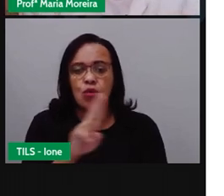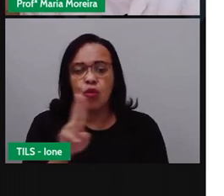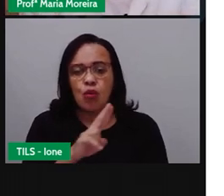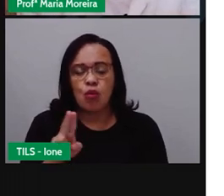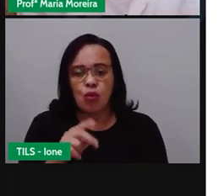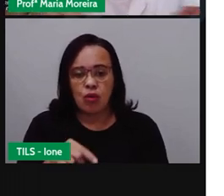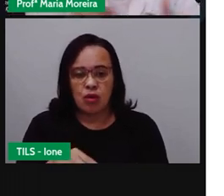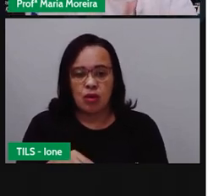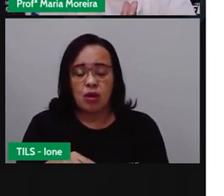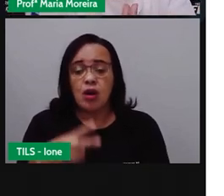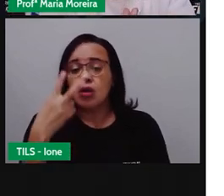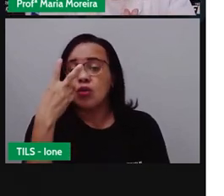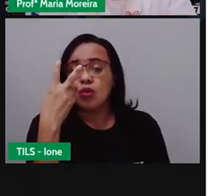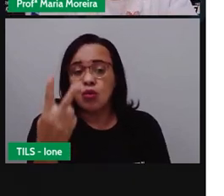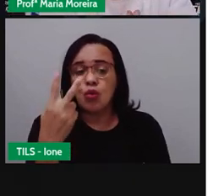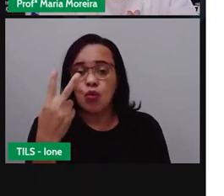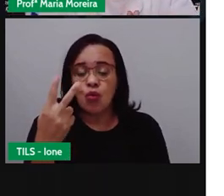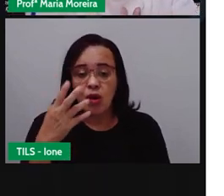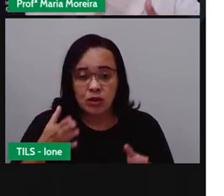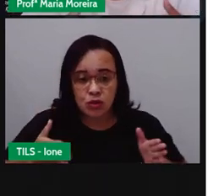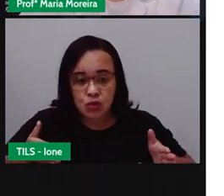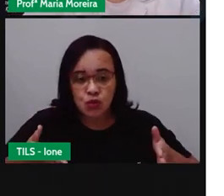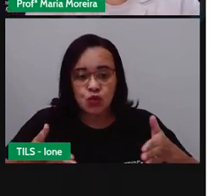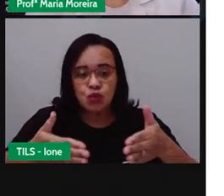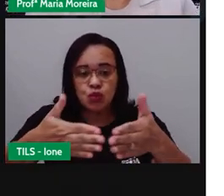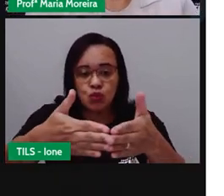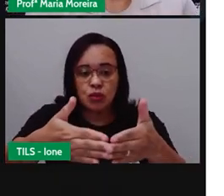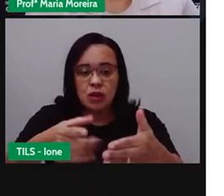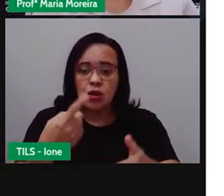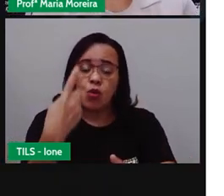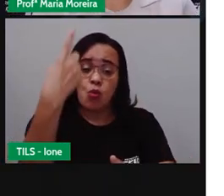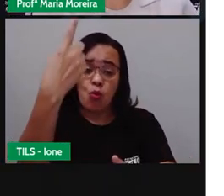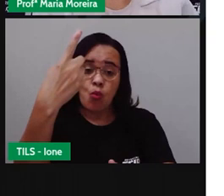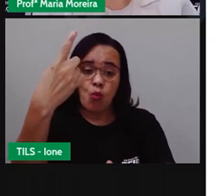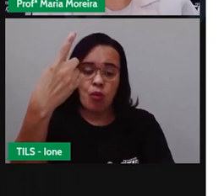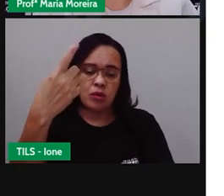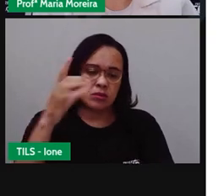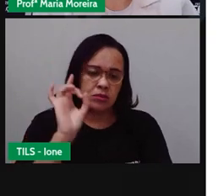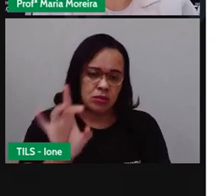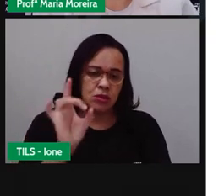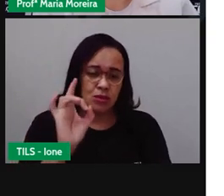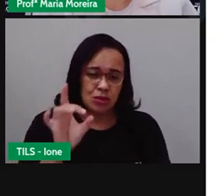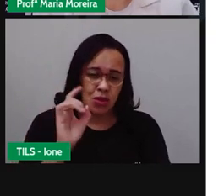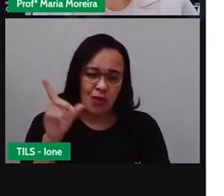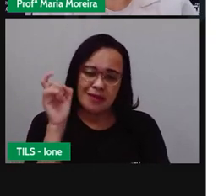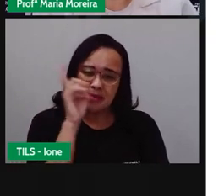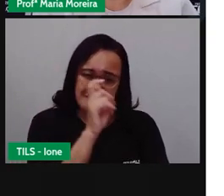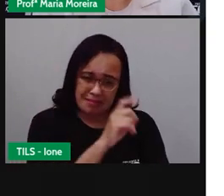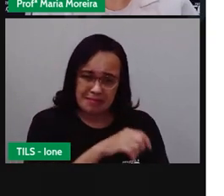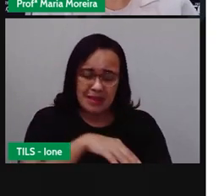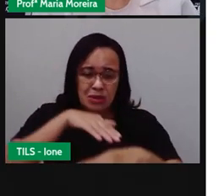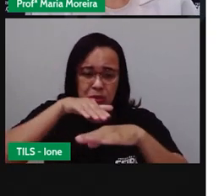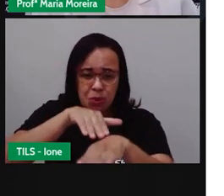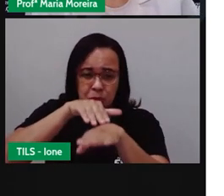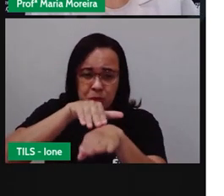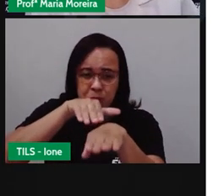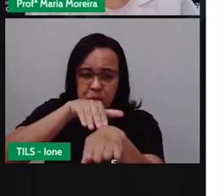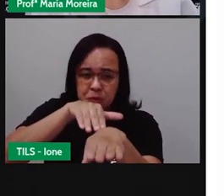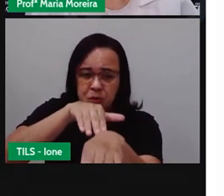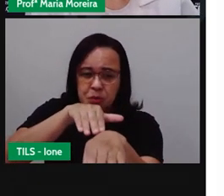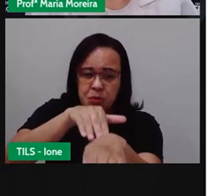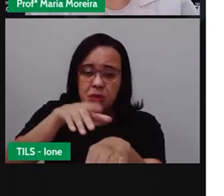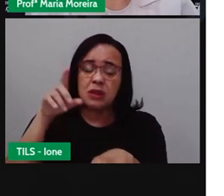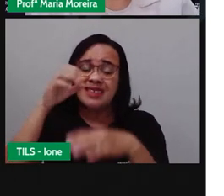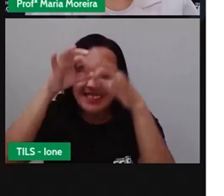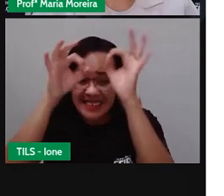Porque saem duas vias e entram em uma só. E aí, quando acontece isso, engarrafamento na certa, né? Bom,